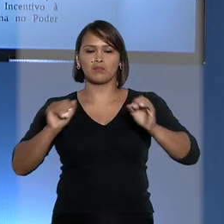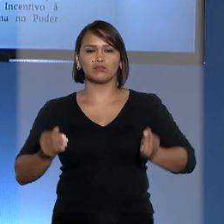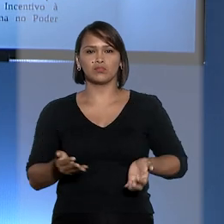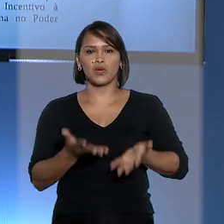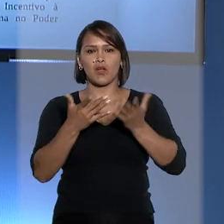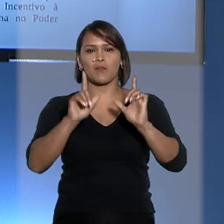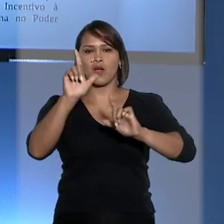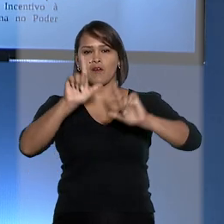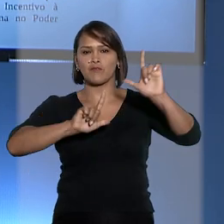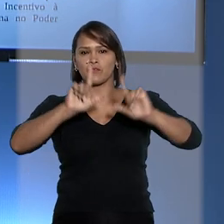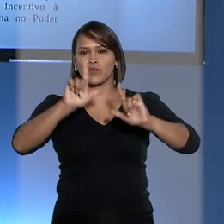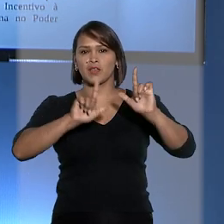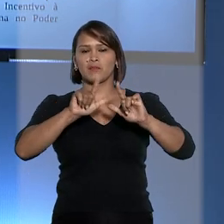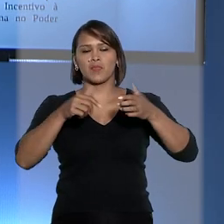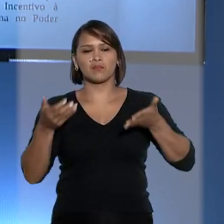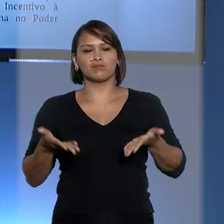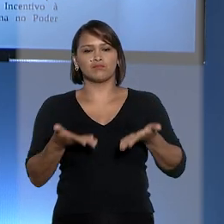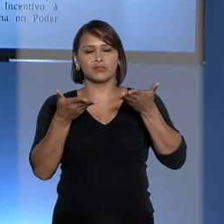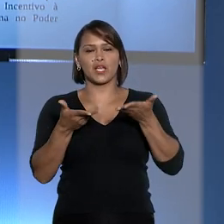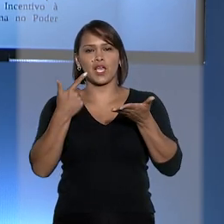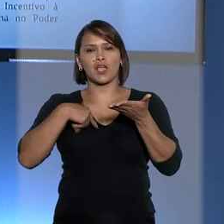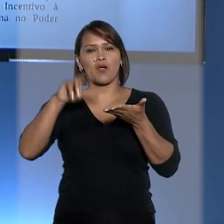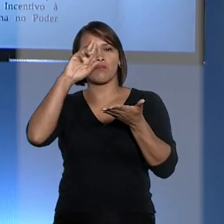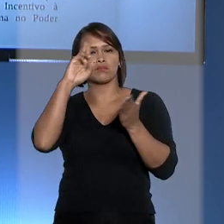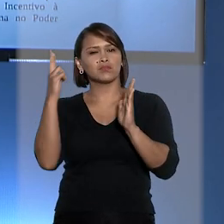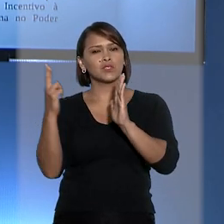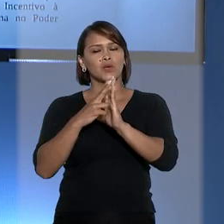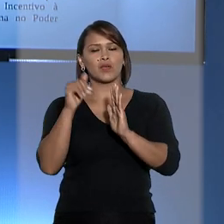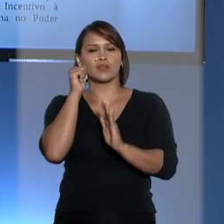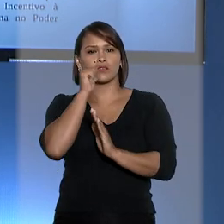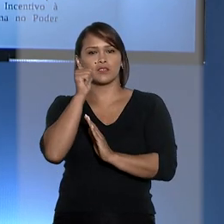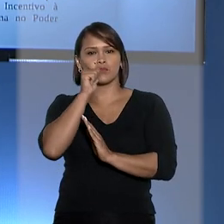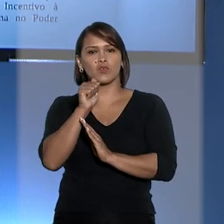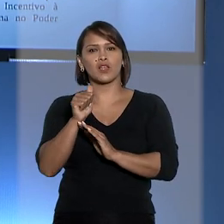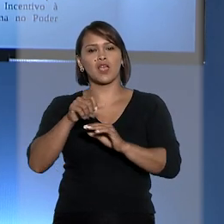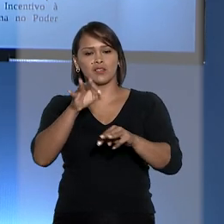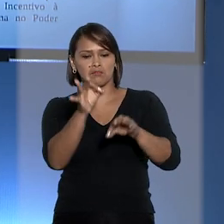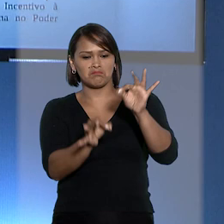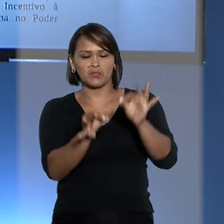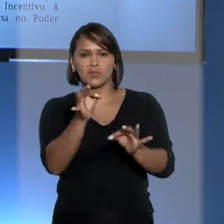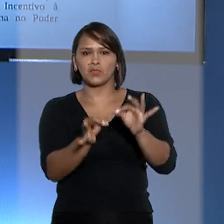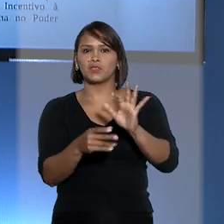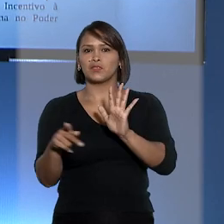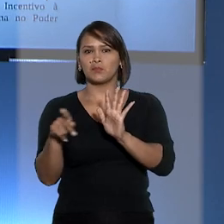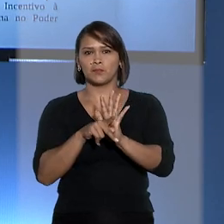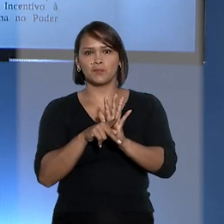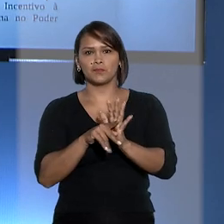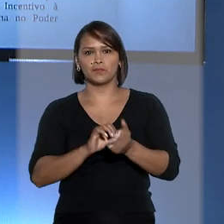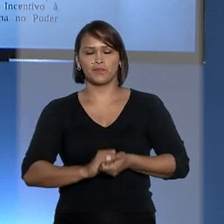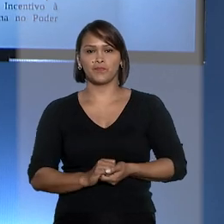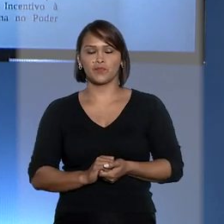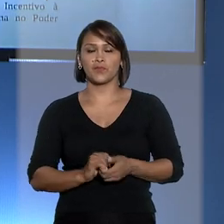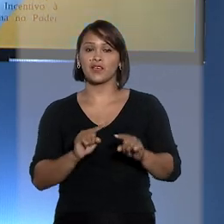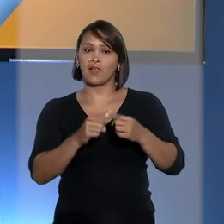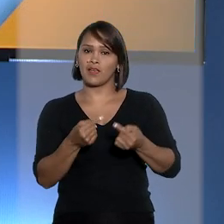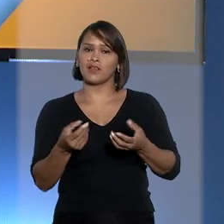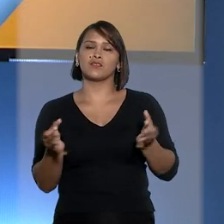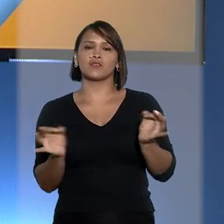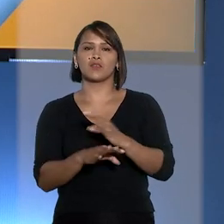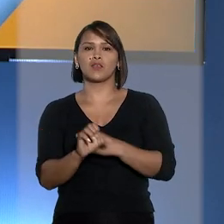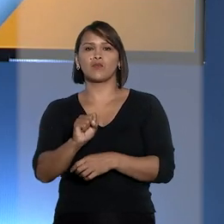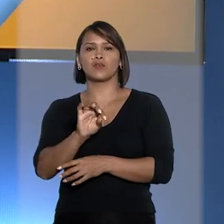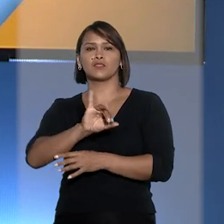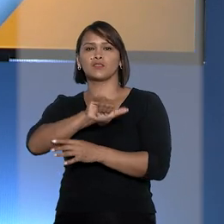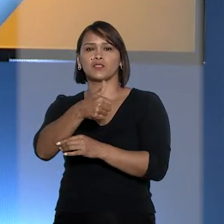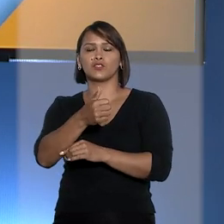promover campanhas para fomentar o reconhecimento das mulheres no âmbito do Poder Judiciário. É isso aí.